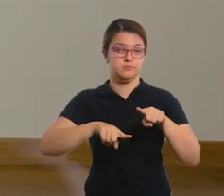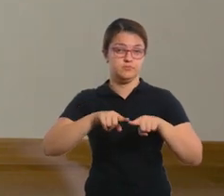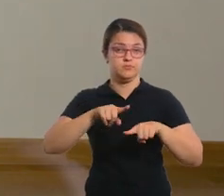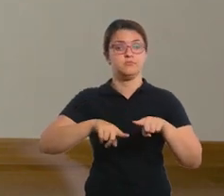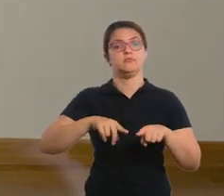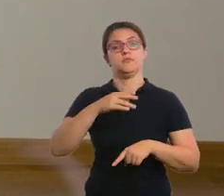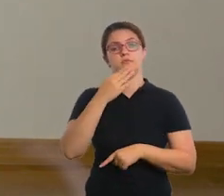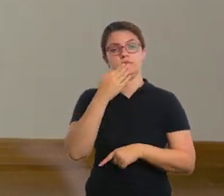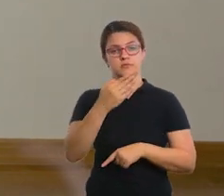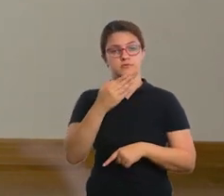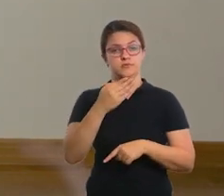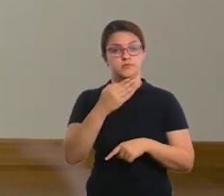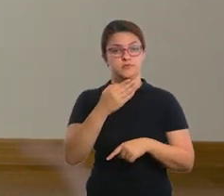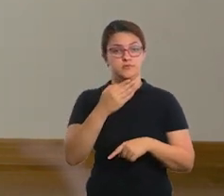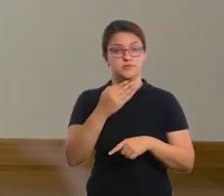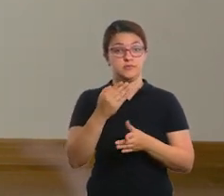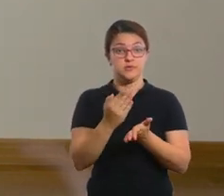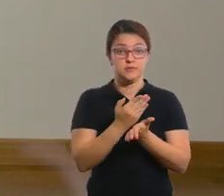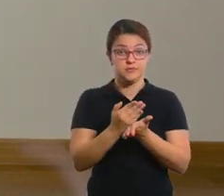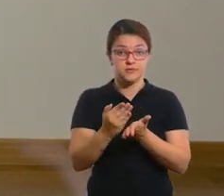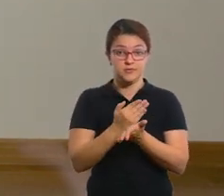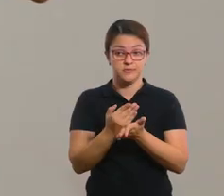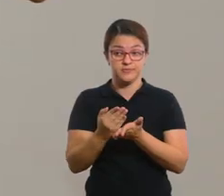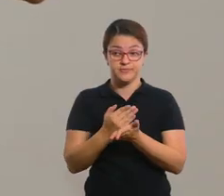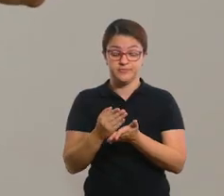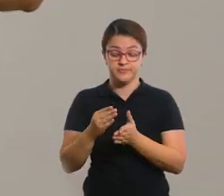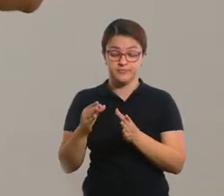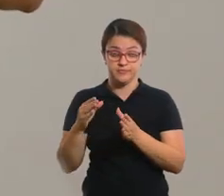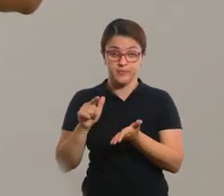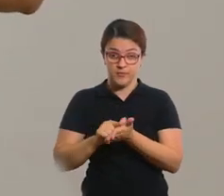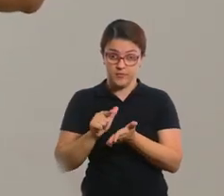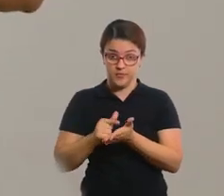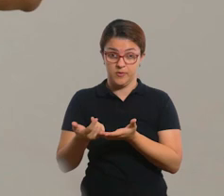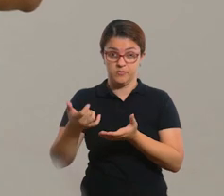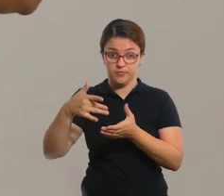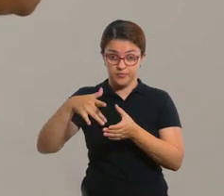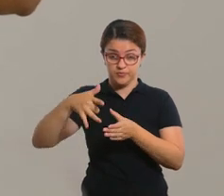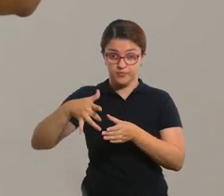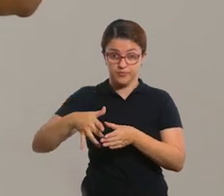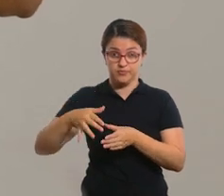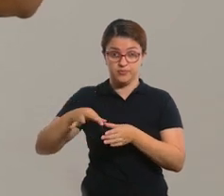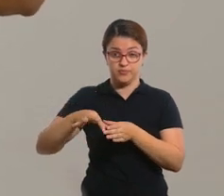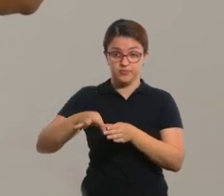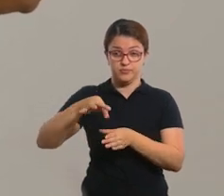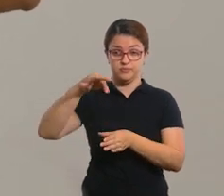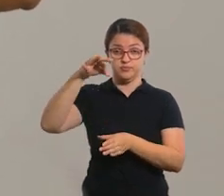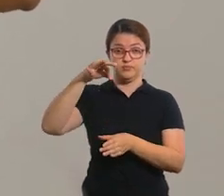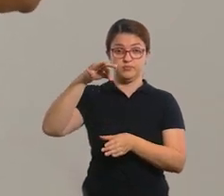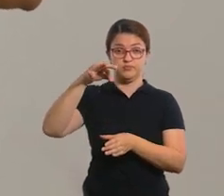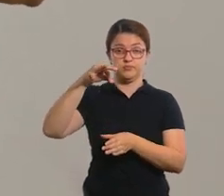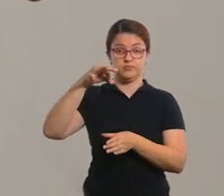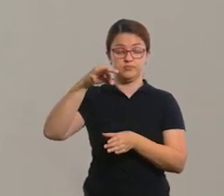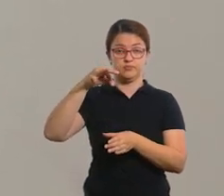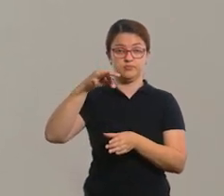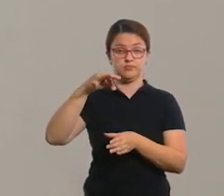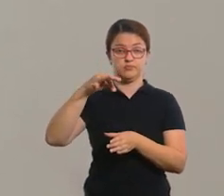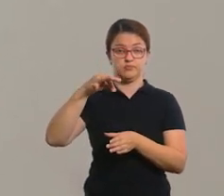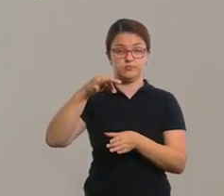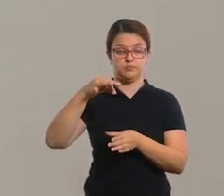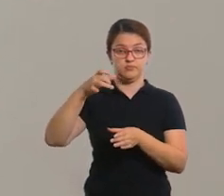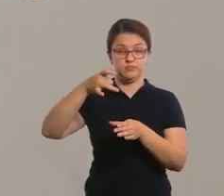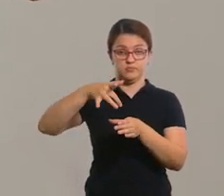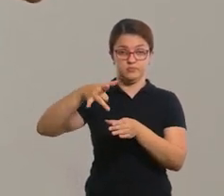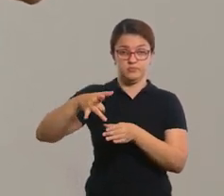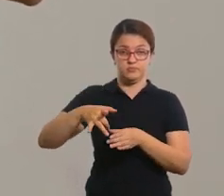materiais que a gente pediu para vocês reservarem? Então, pega o saquinho, pega os papeizinhos que você desenhou, dobre eles bem e